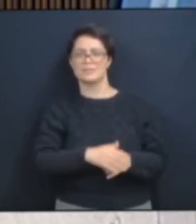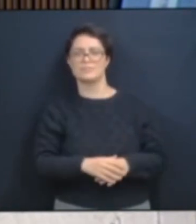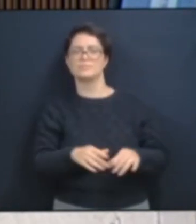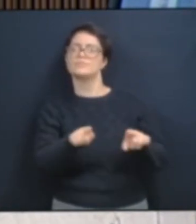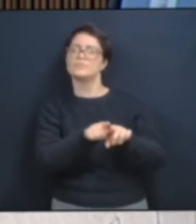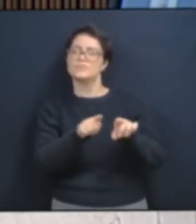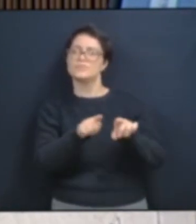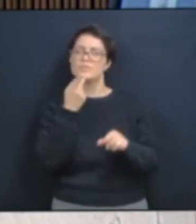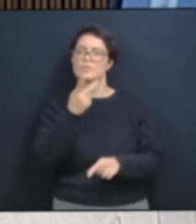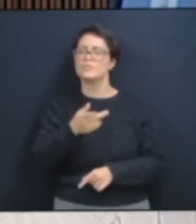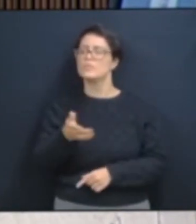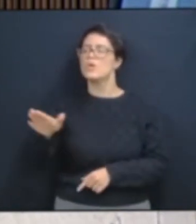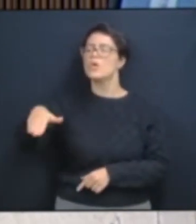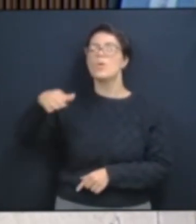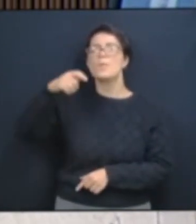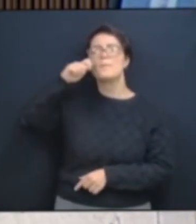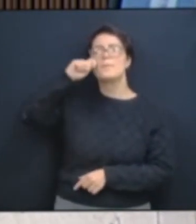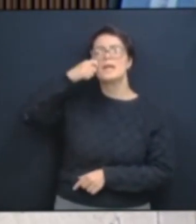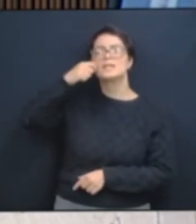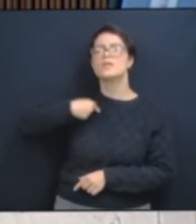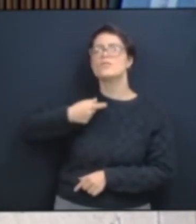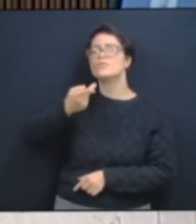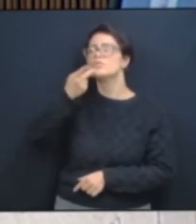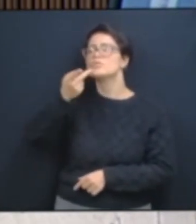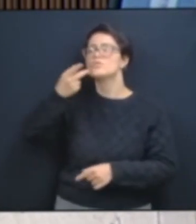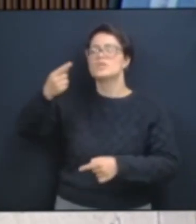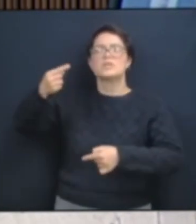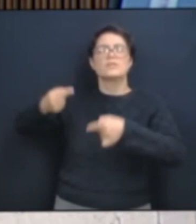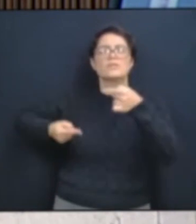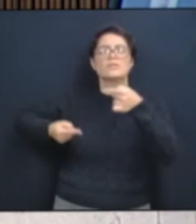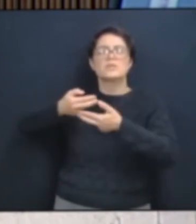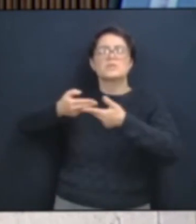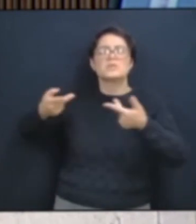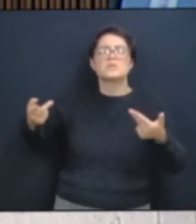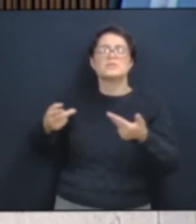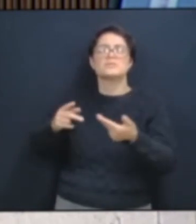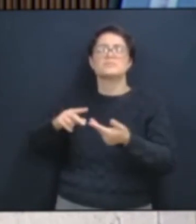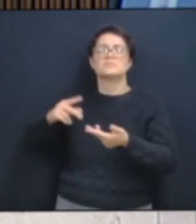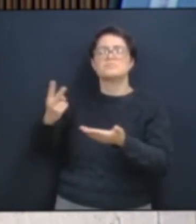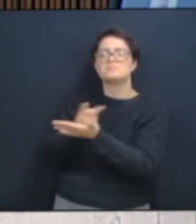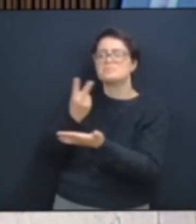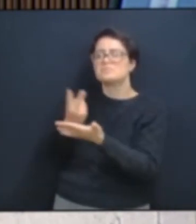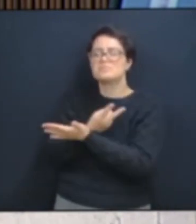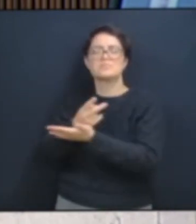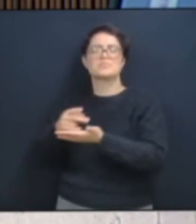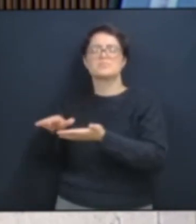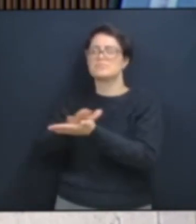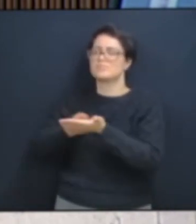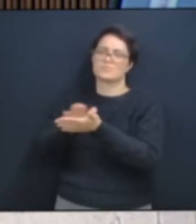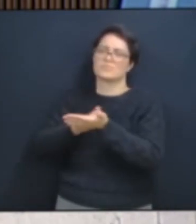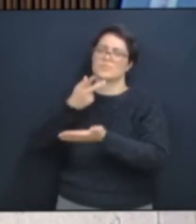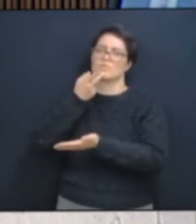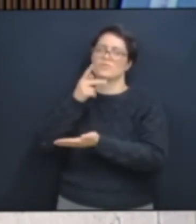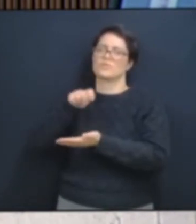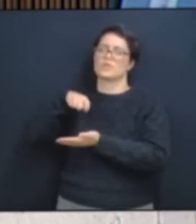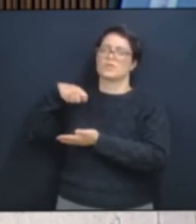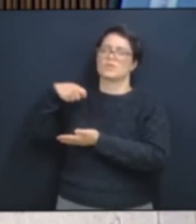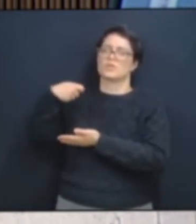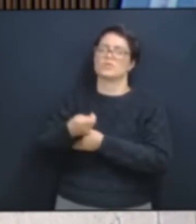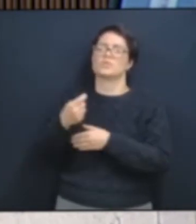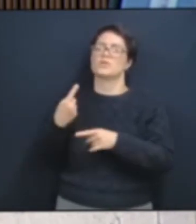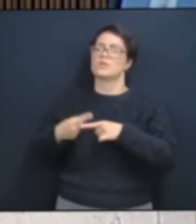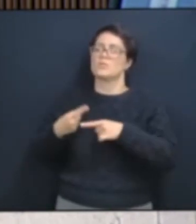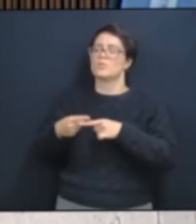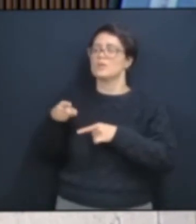quer que seja. Eu não corro esse risco porque meus filhos foram muito bem educados e não viverem em ambientes como, lamentavelmente,